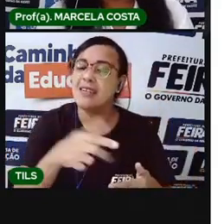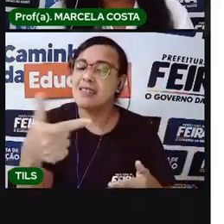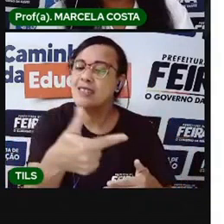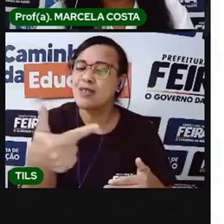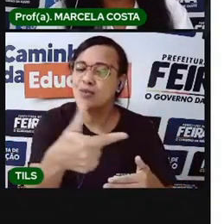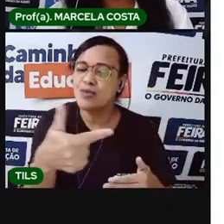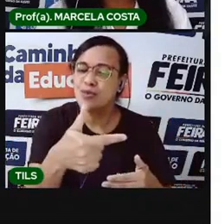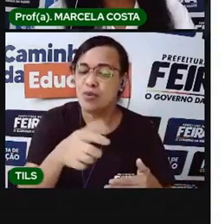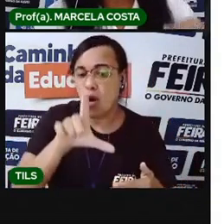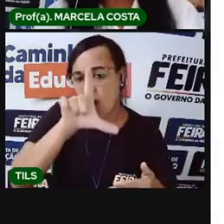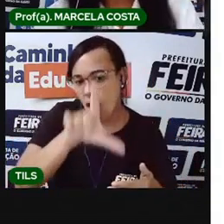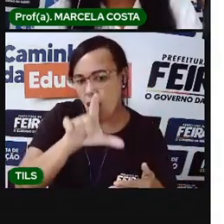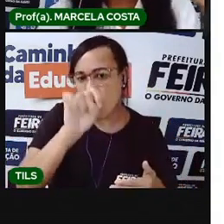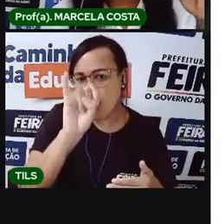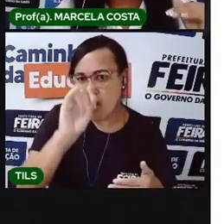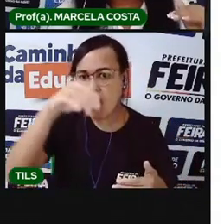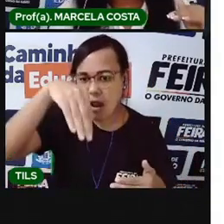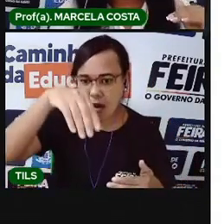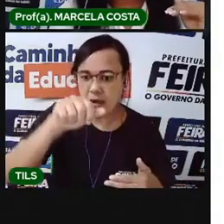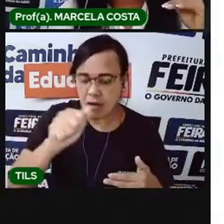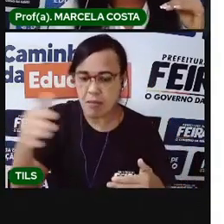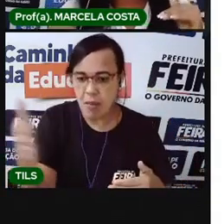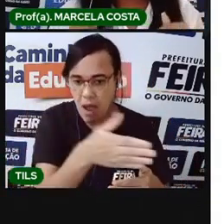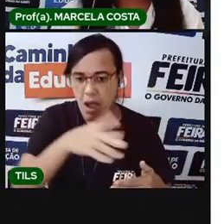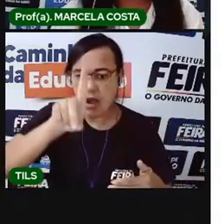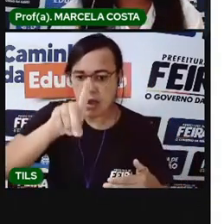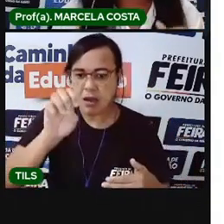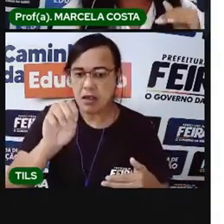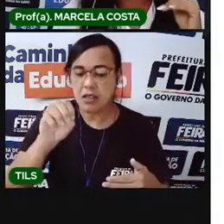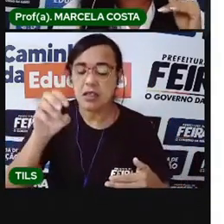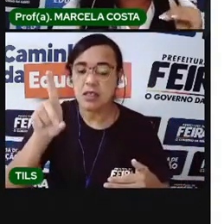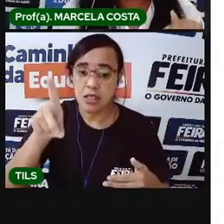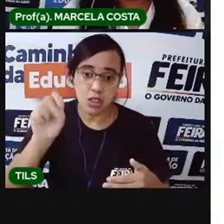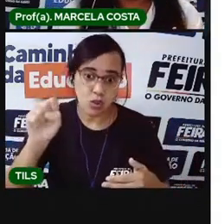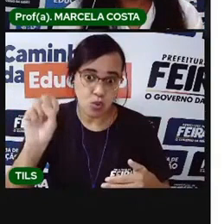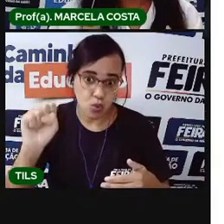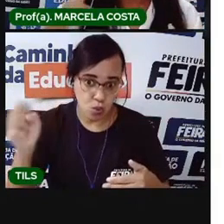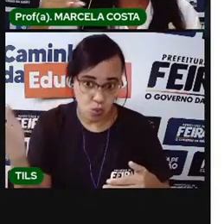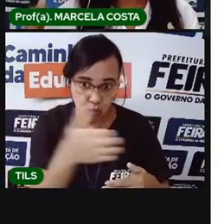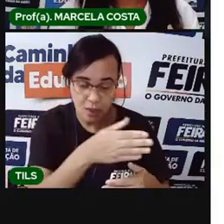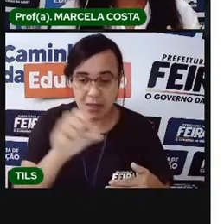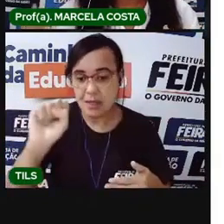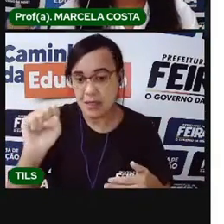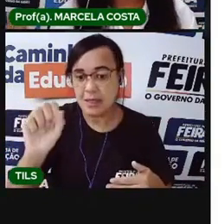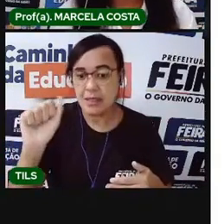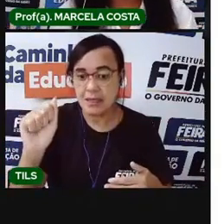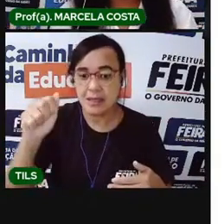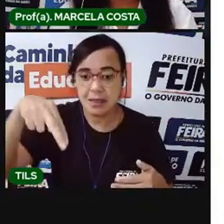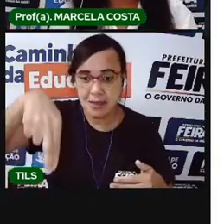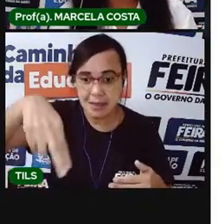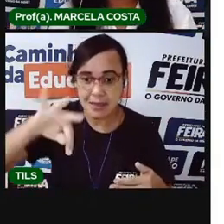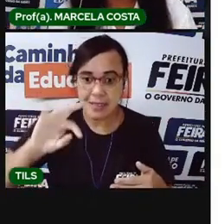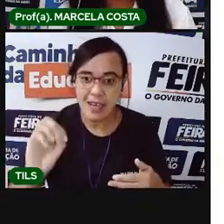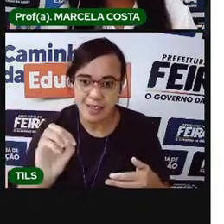Santos. Olha, na locomotiva, na primeira linha, vem o nome e, em seguida, vem o